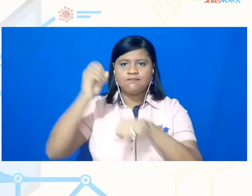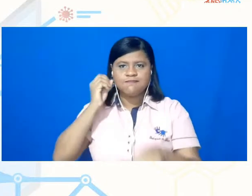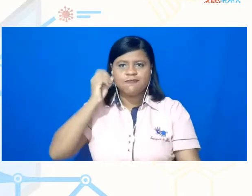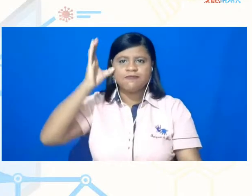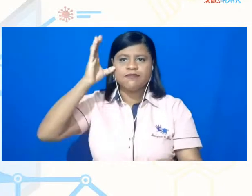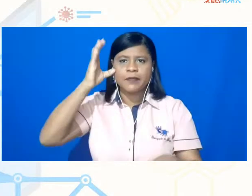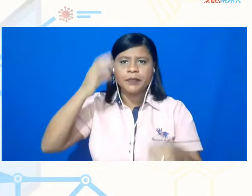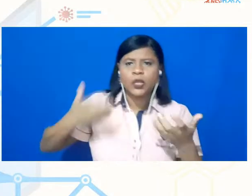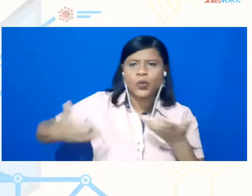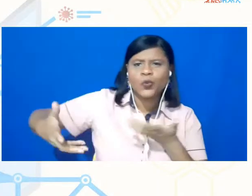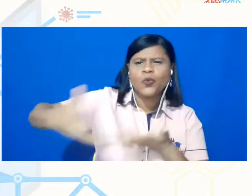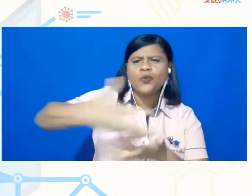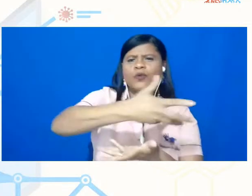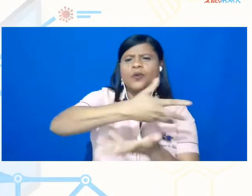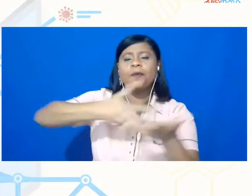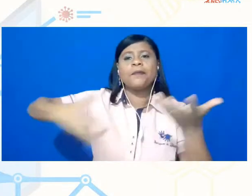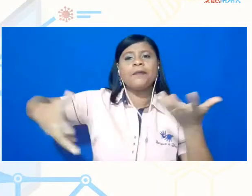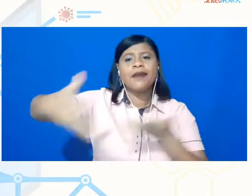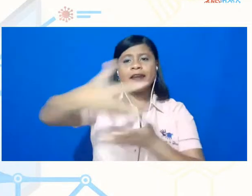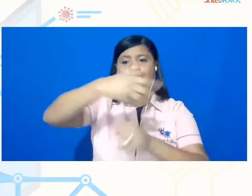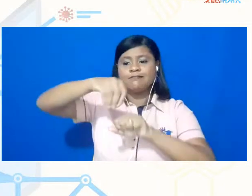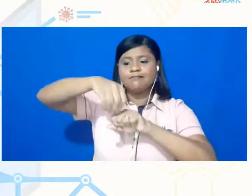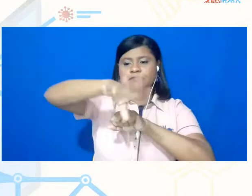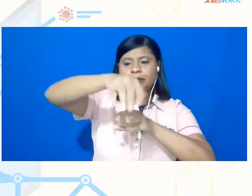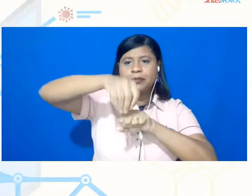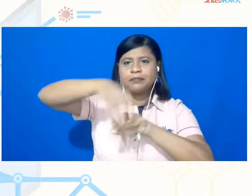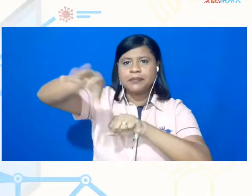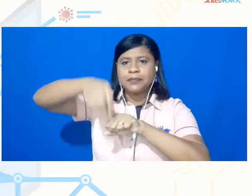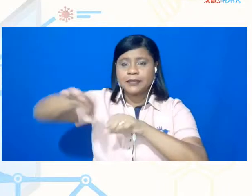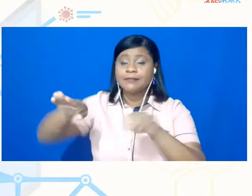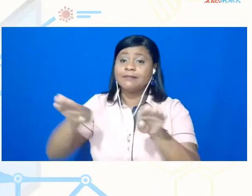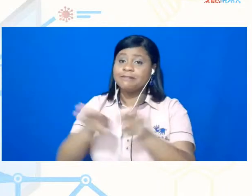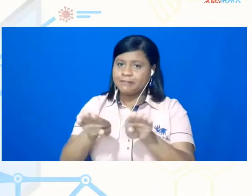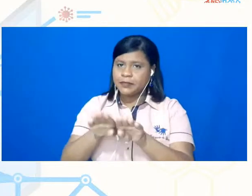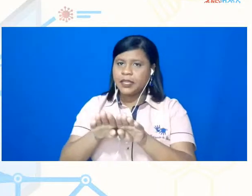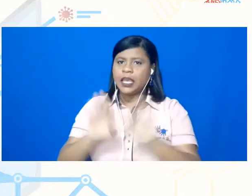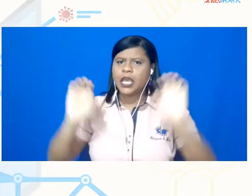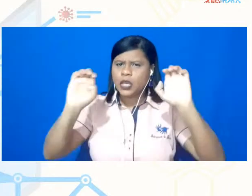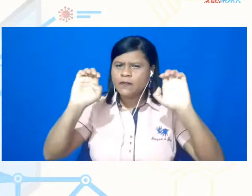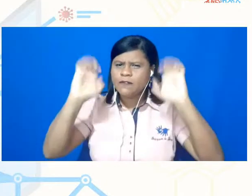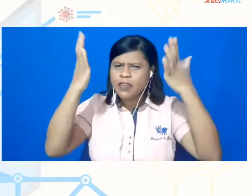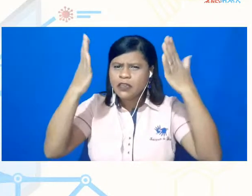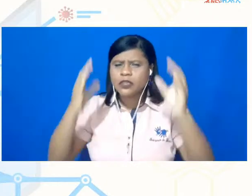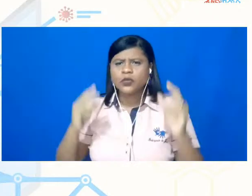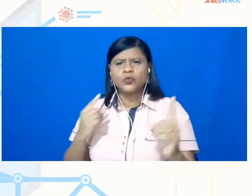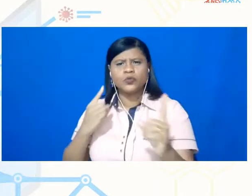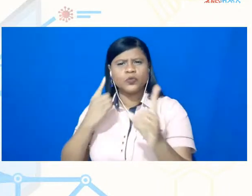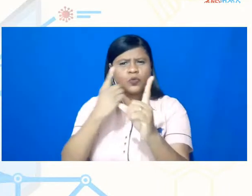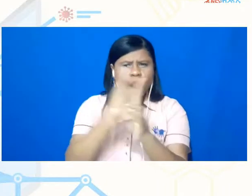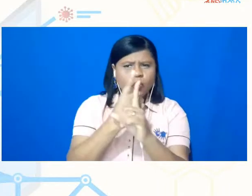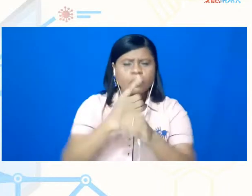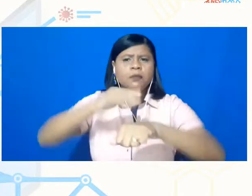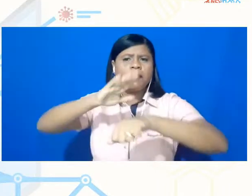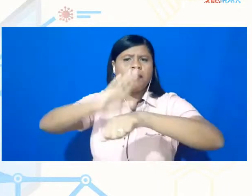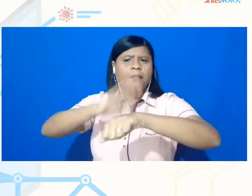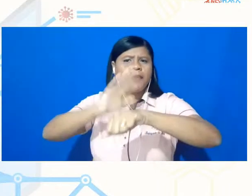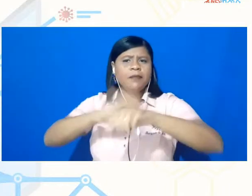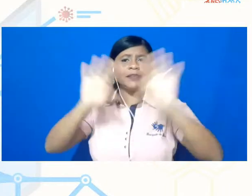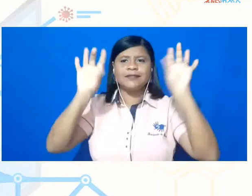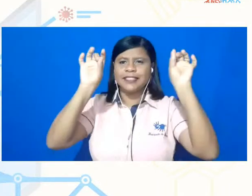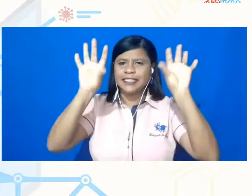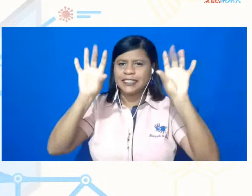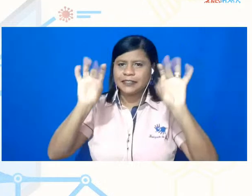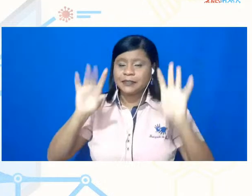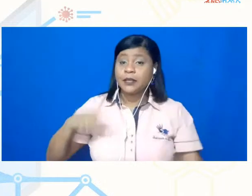compartilhar conhecimento, então, esse evento, esse encontro, é um momento especial para a gente